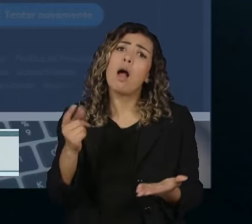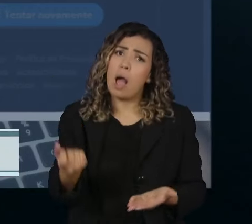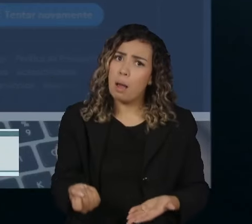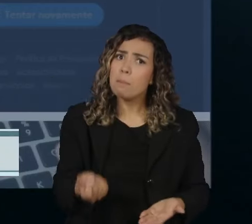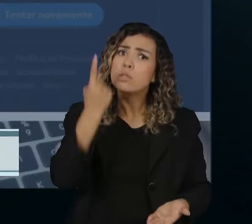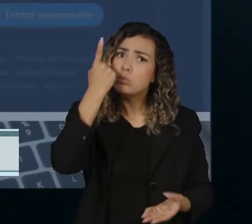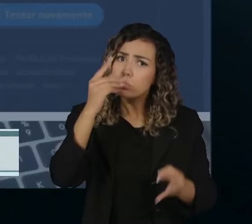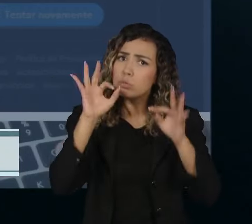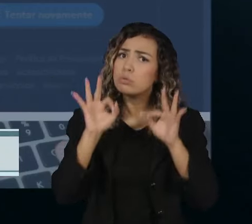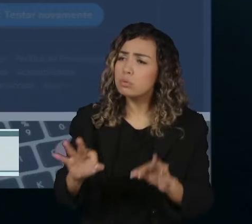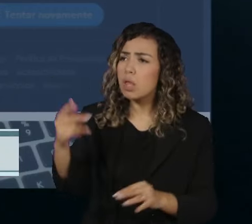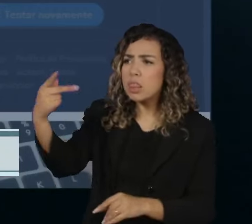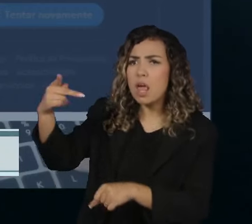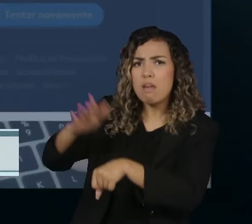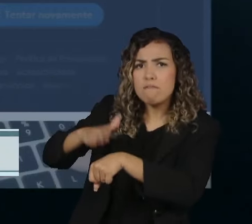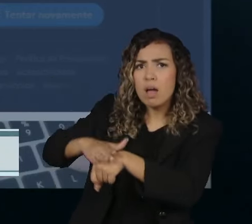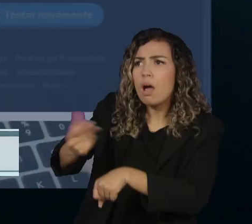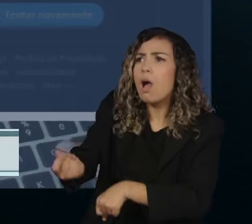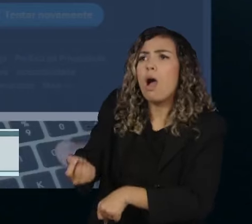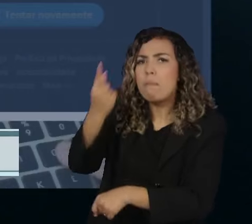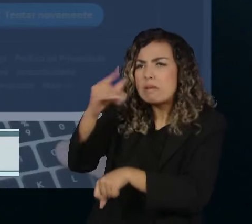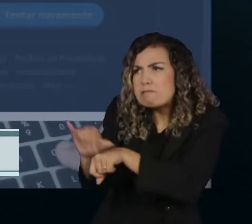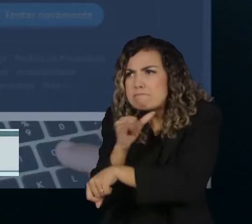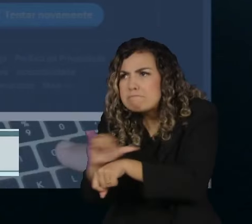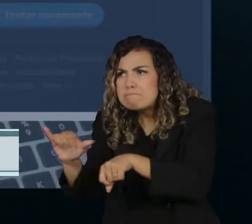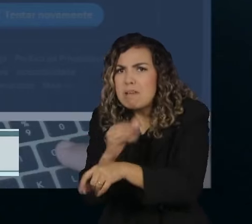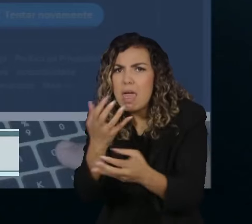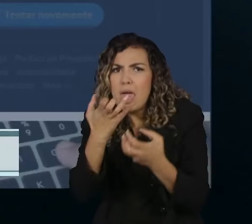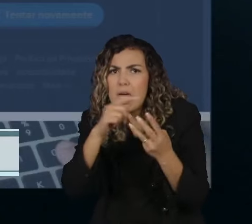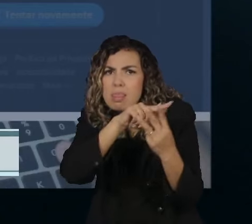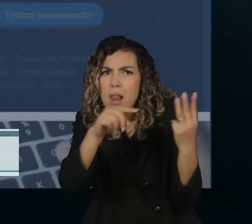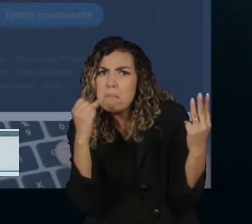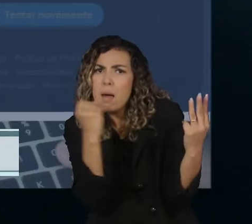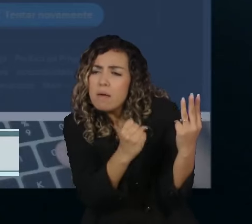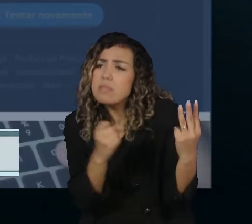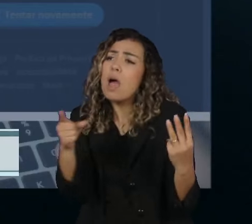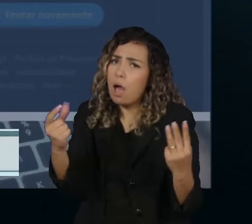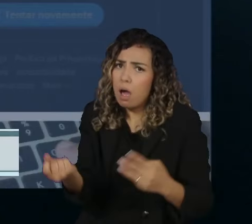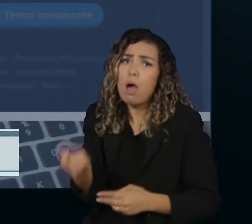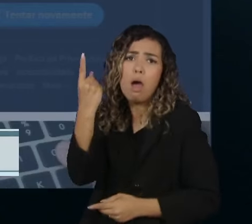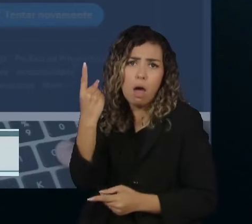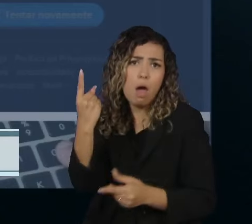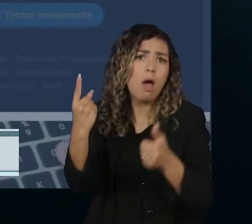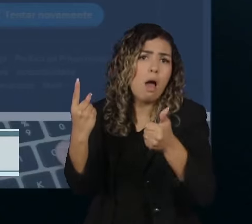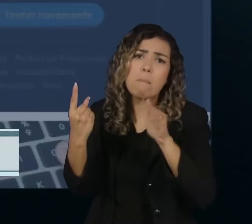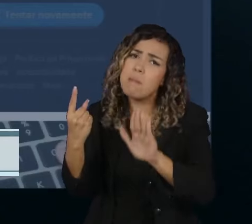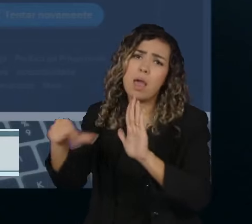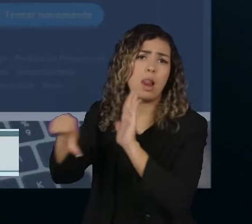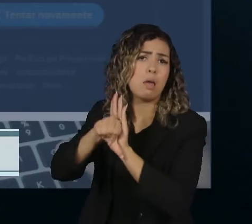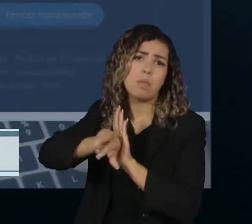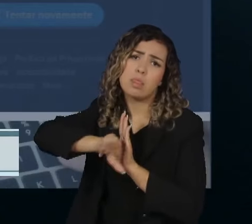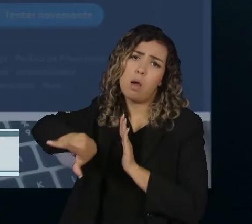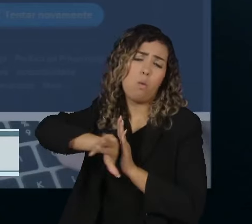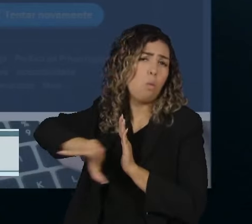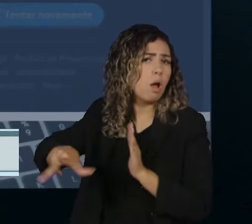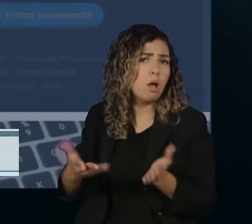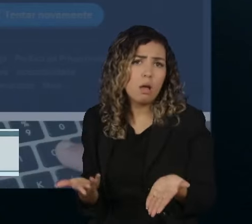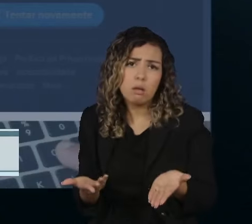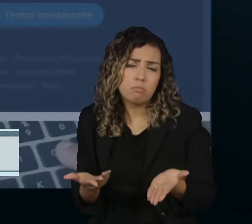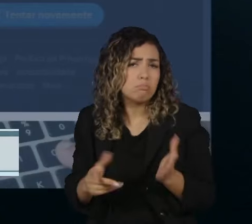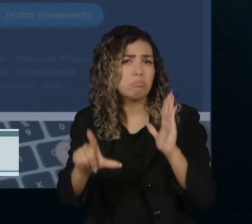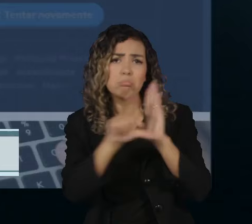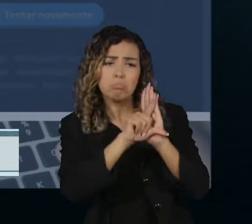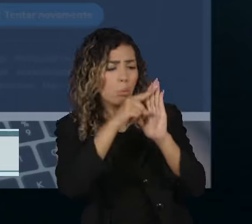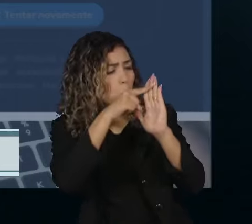em matar alguém não é crime. E que para haver uma tentativa, é preciso que a execução seja interrompida